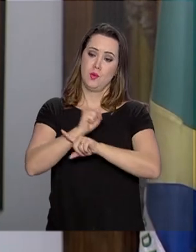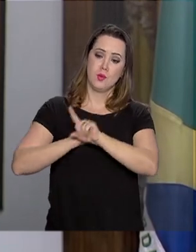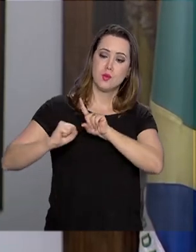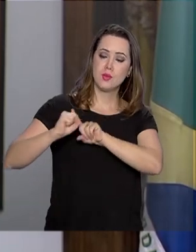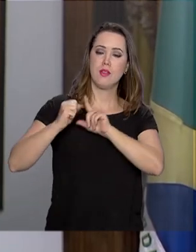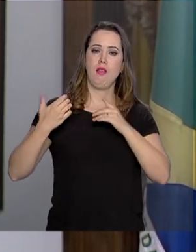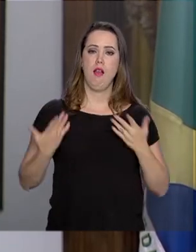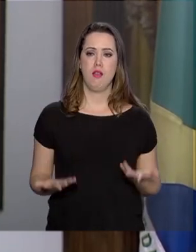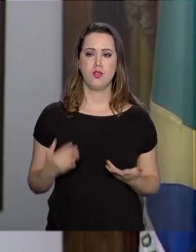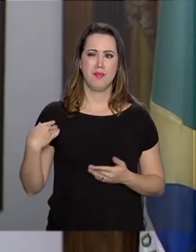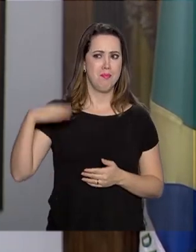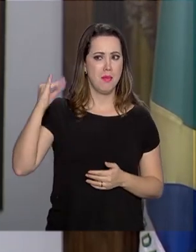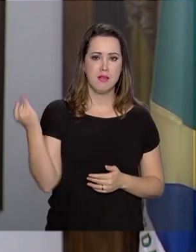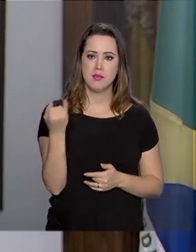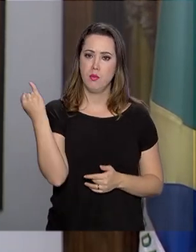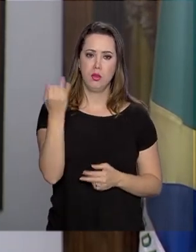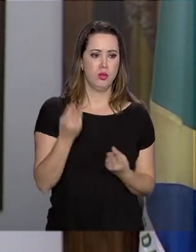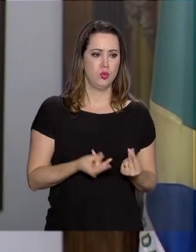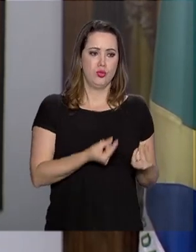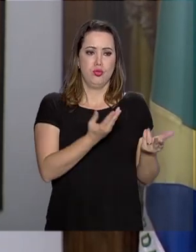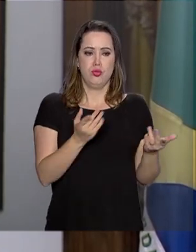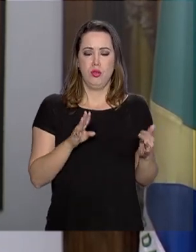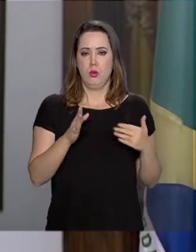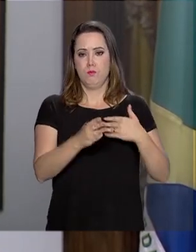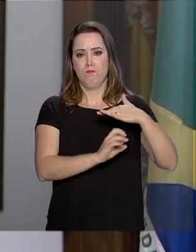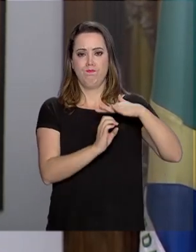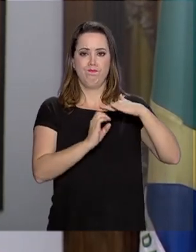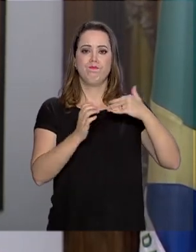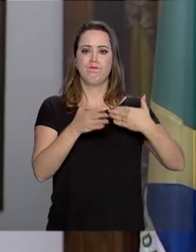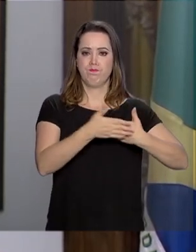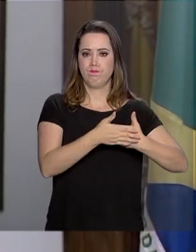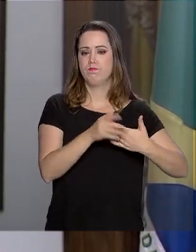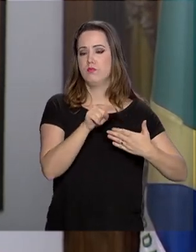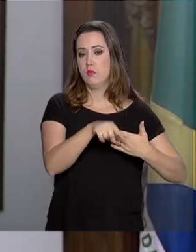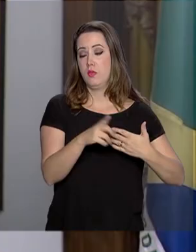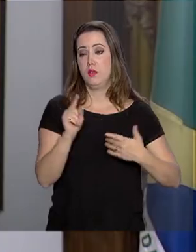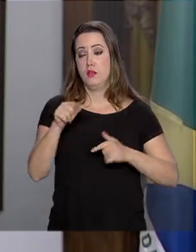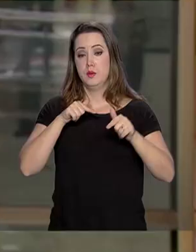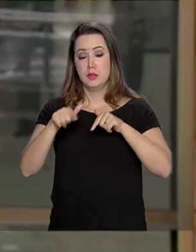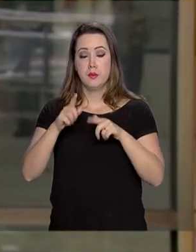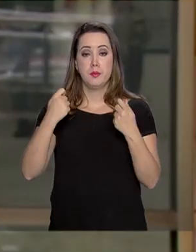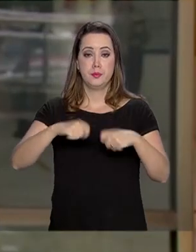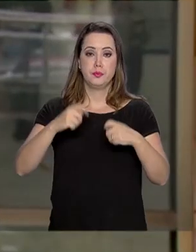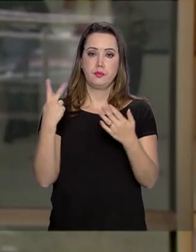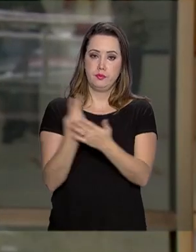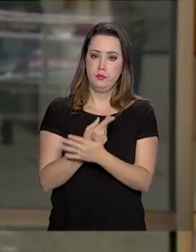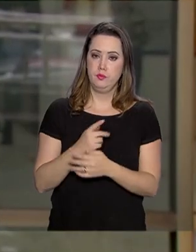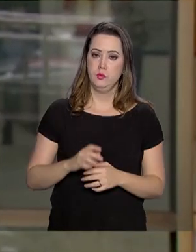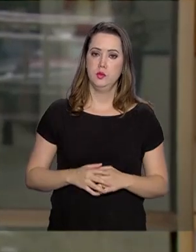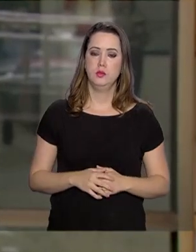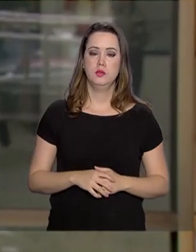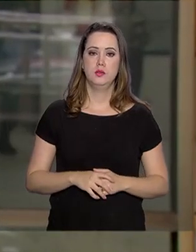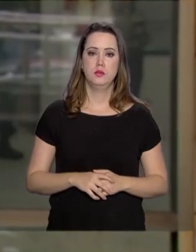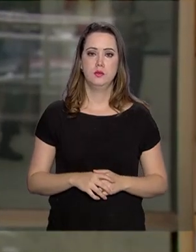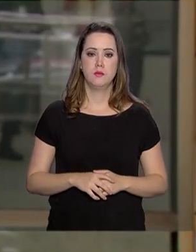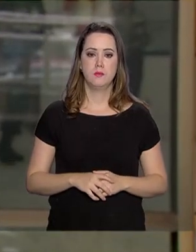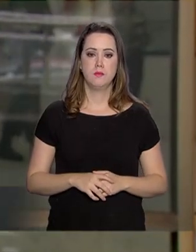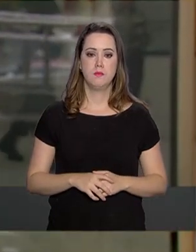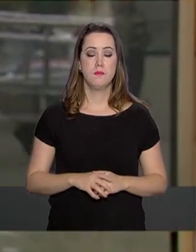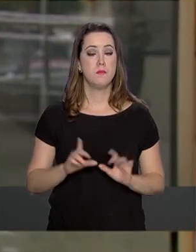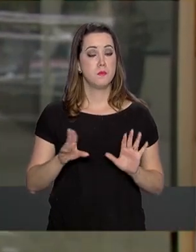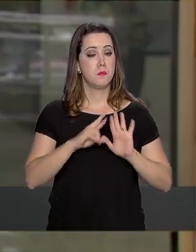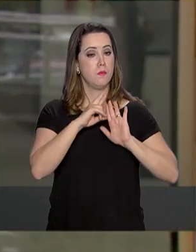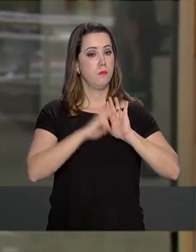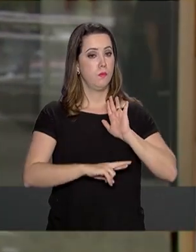sociedade. Então, é uma ação que tem que ser feita. A resolução da Agência Nacional de